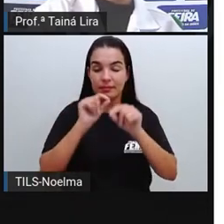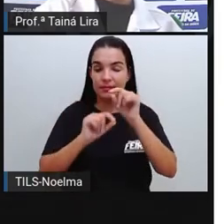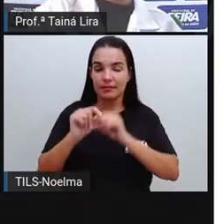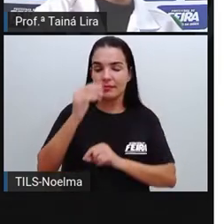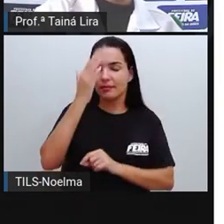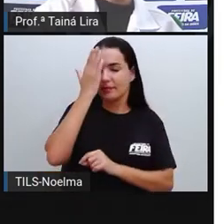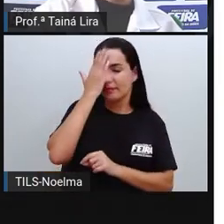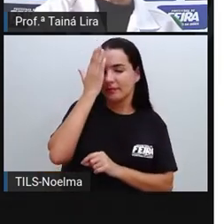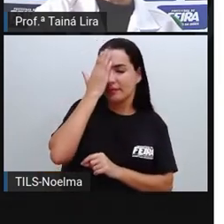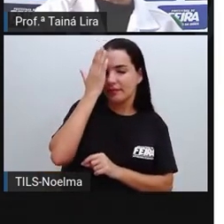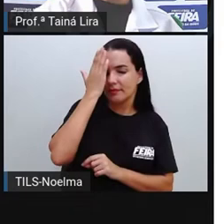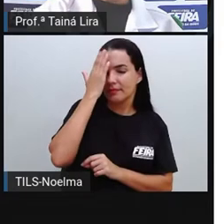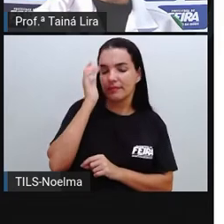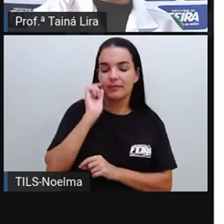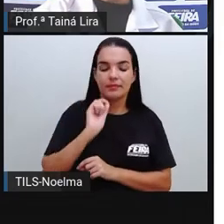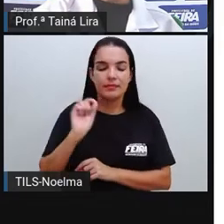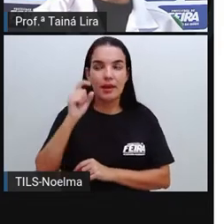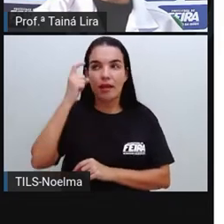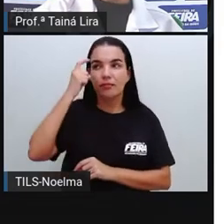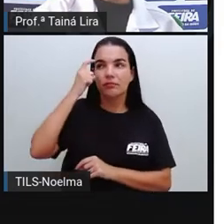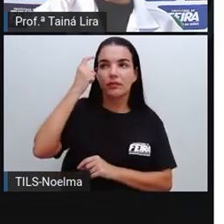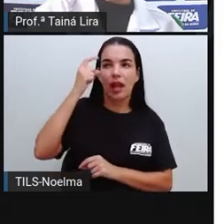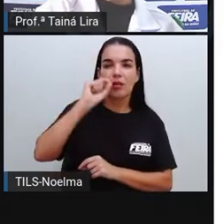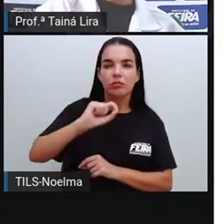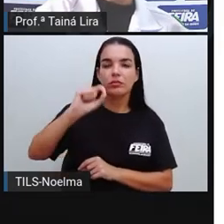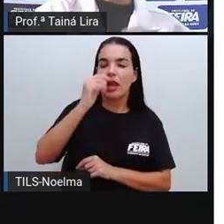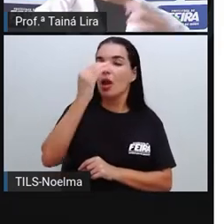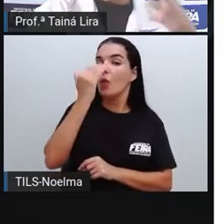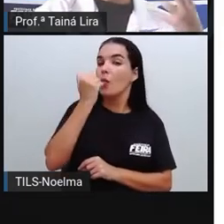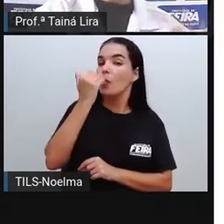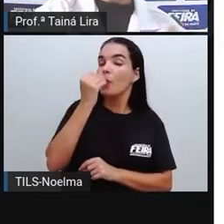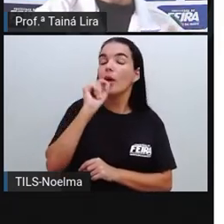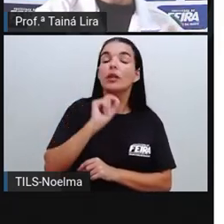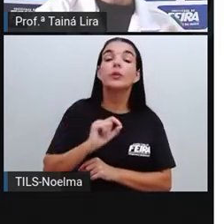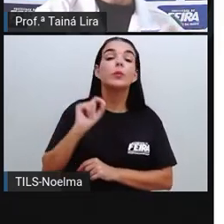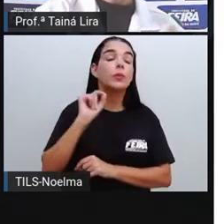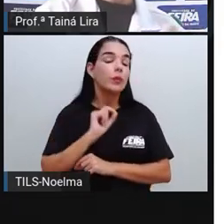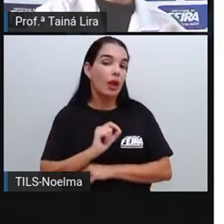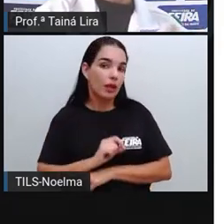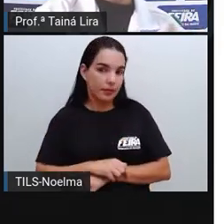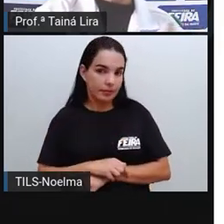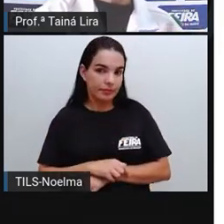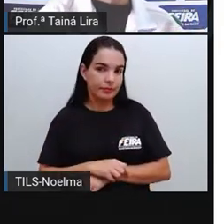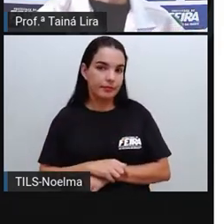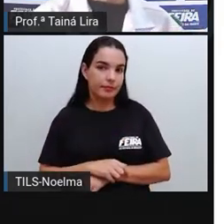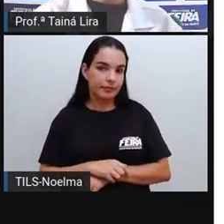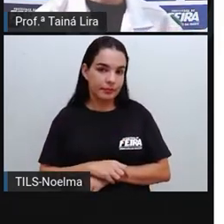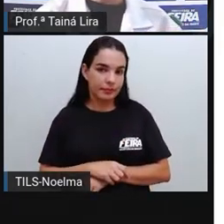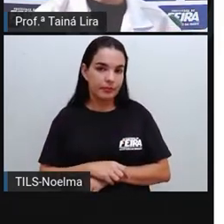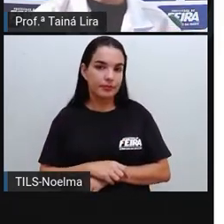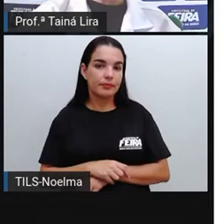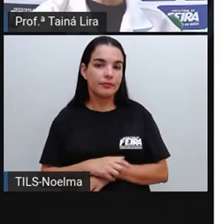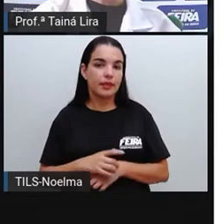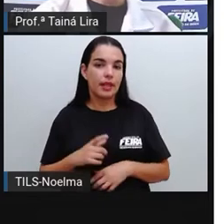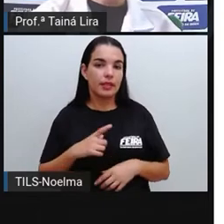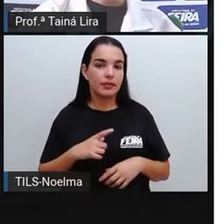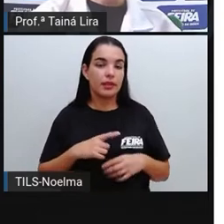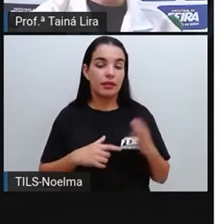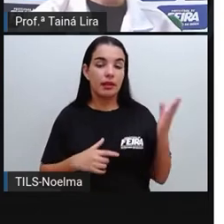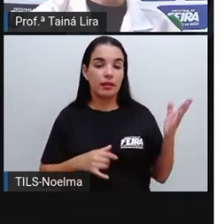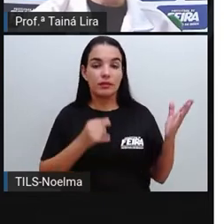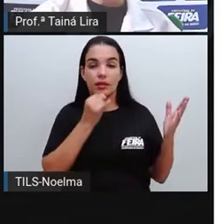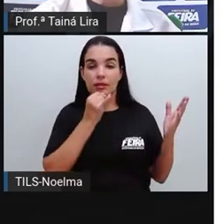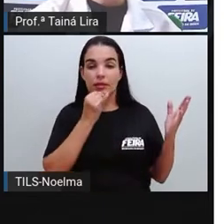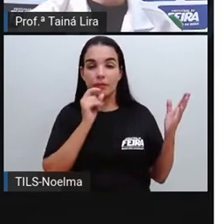gente ter ideia do que é que a gente tá consumindo com esse alimento. Então, essa aqui, por